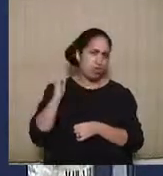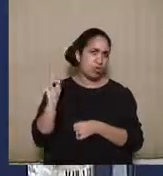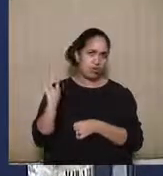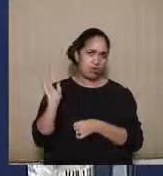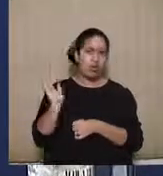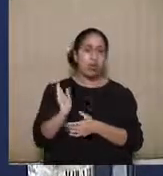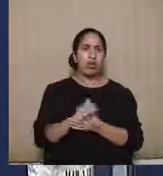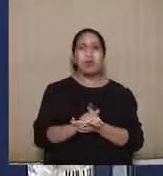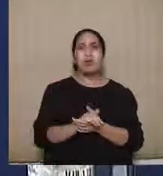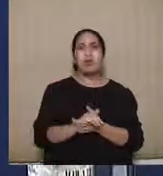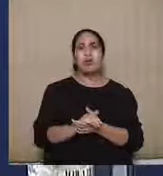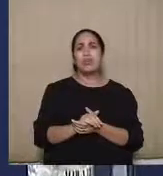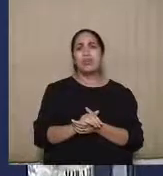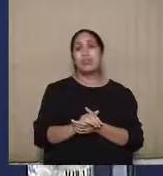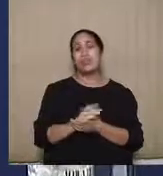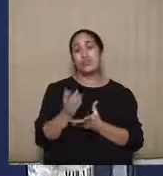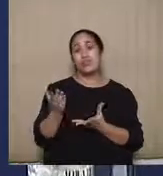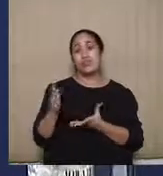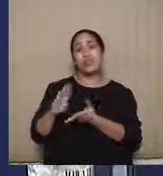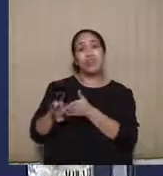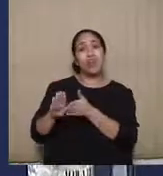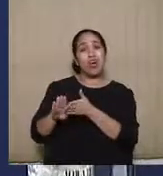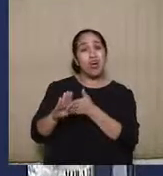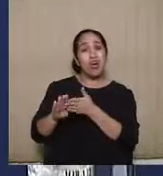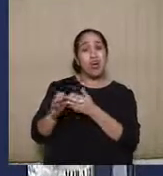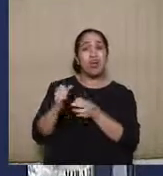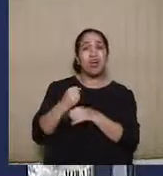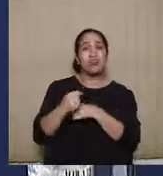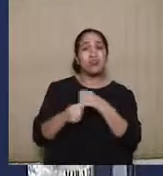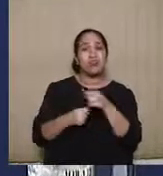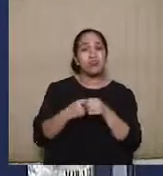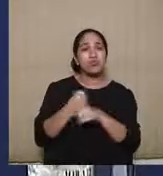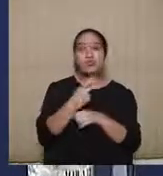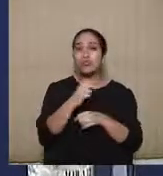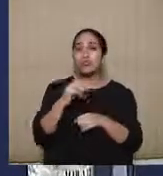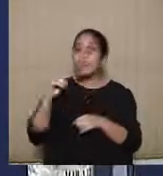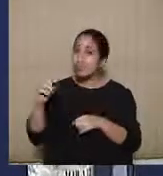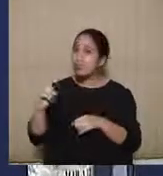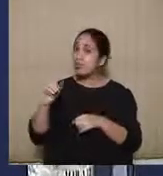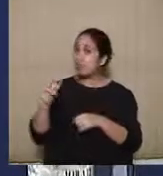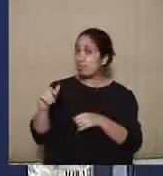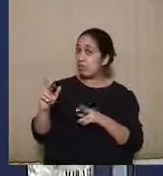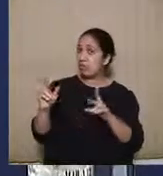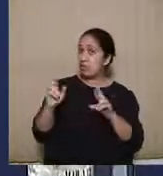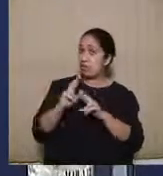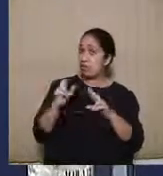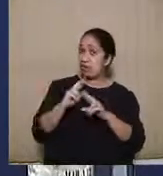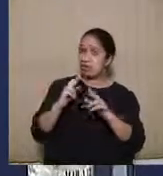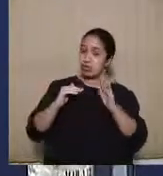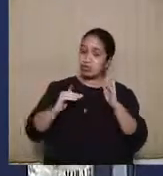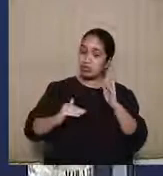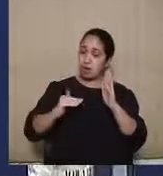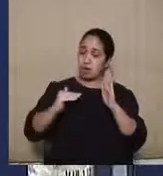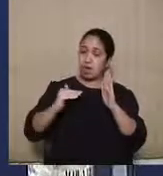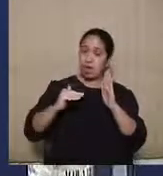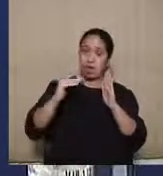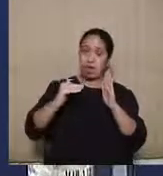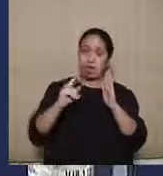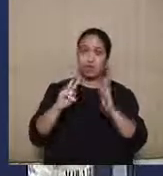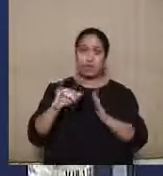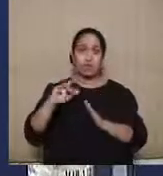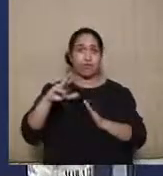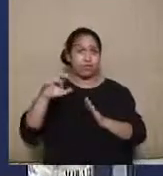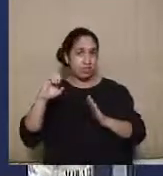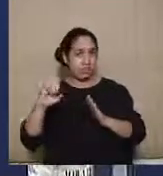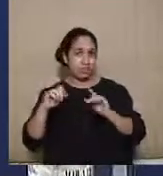necessário. Isso foi mitigado no começo dos anos 2000 com a ideia de que existiria uma relação de subordinação do vice com relação